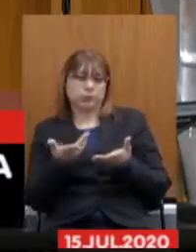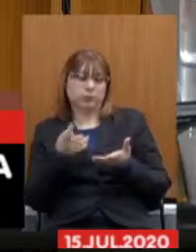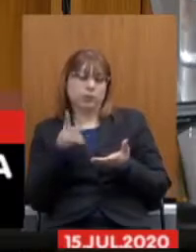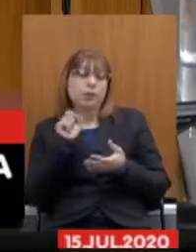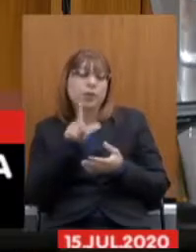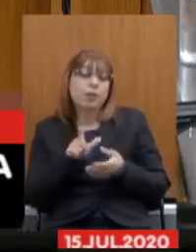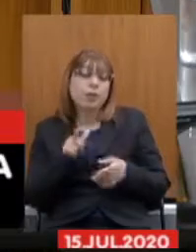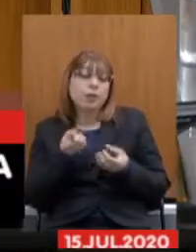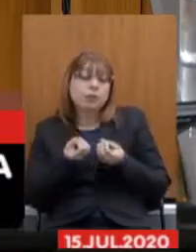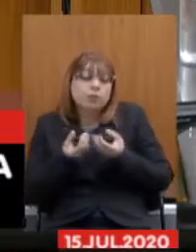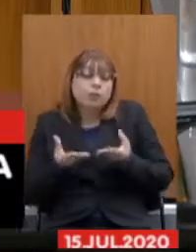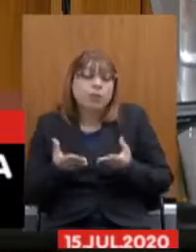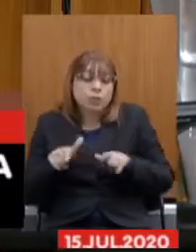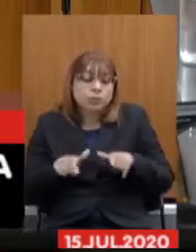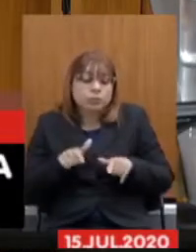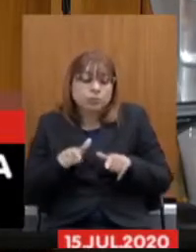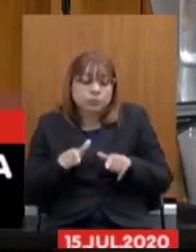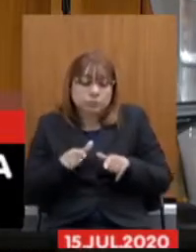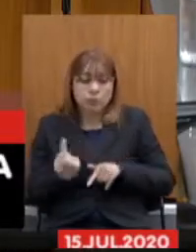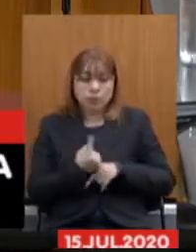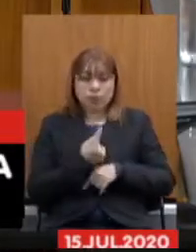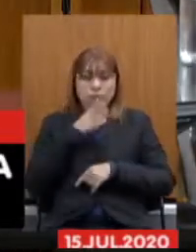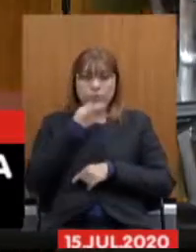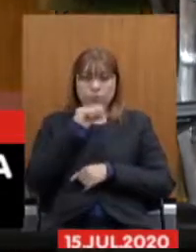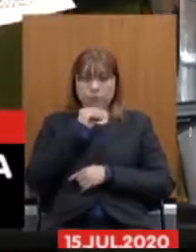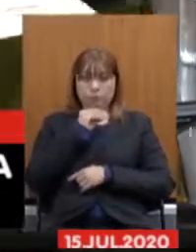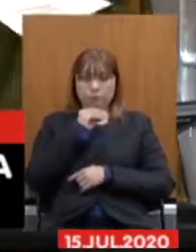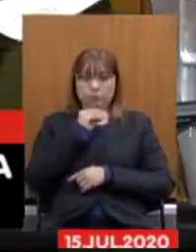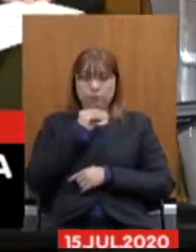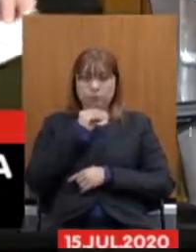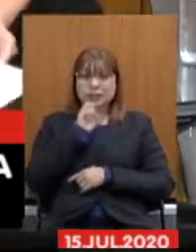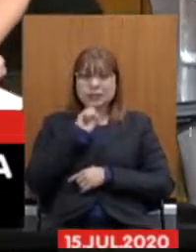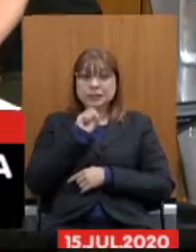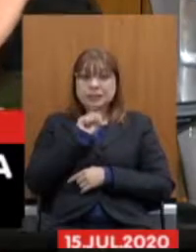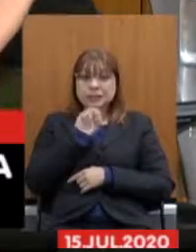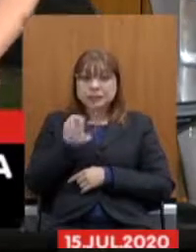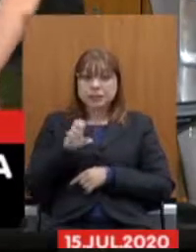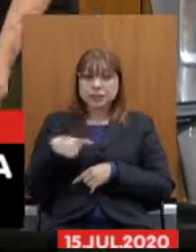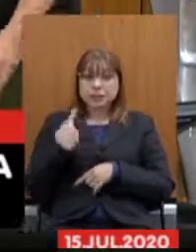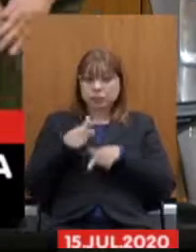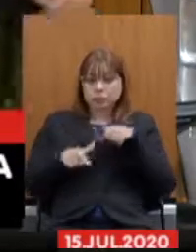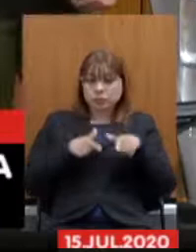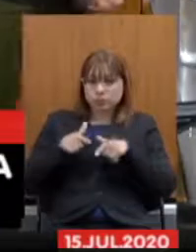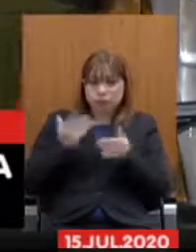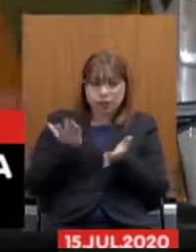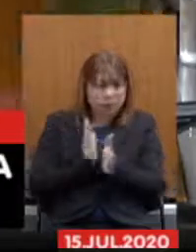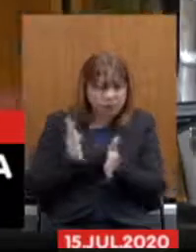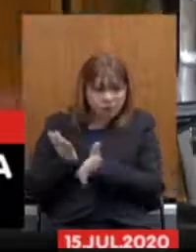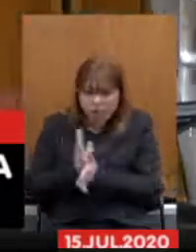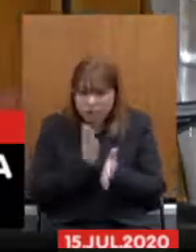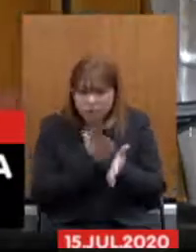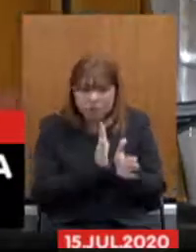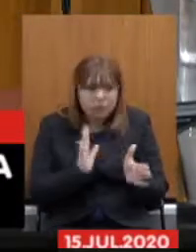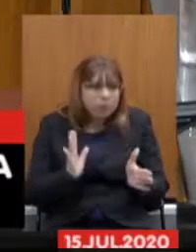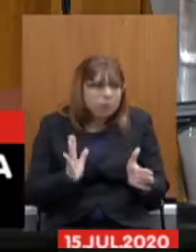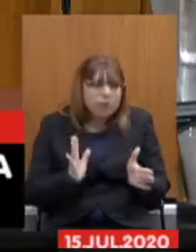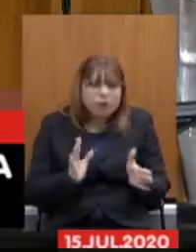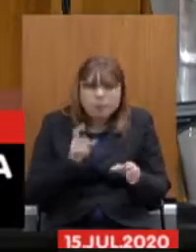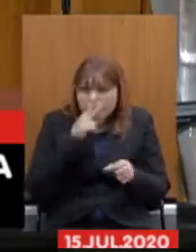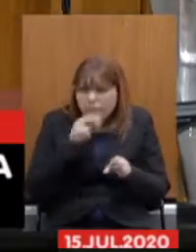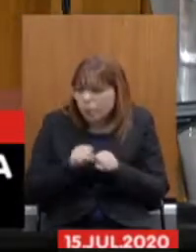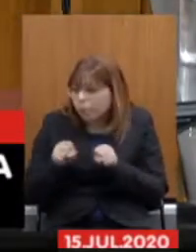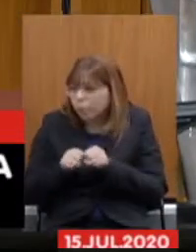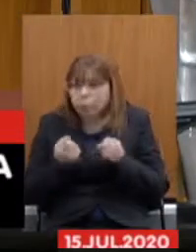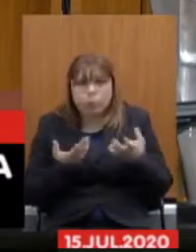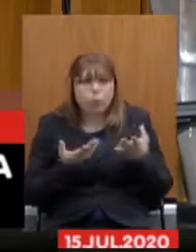servidores se isso for destruído se as carreiras forem destruídas não é corporativo isso não